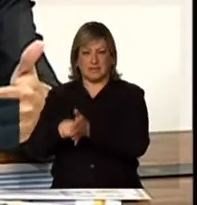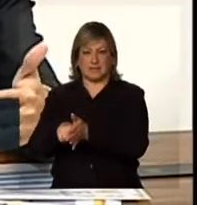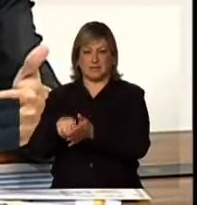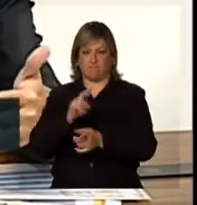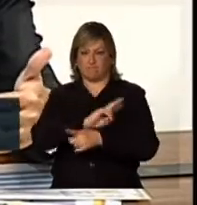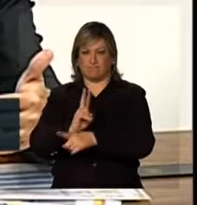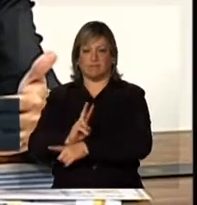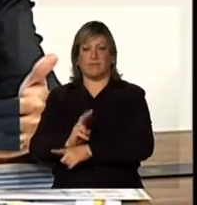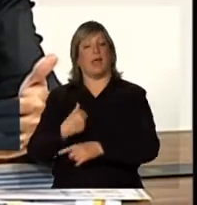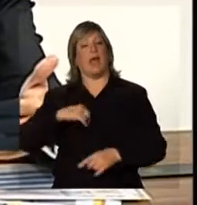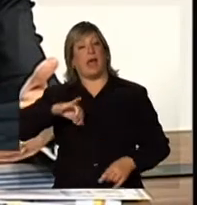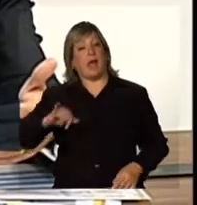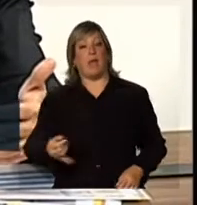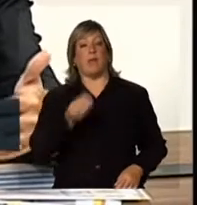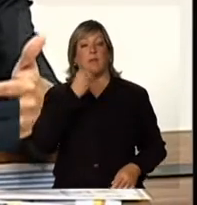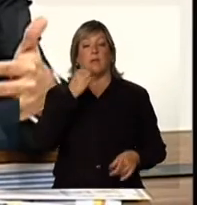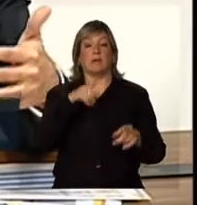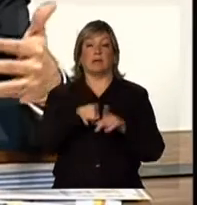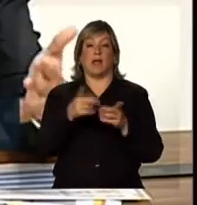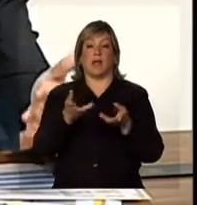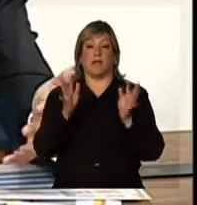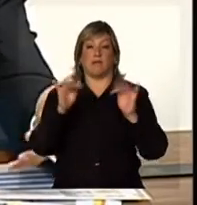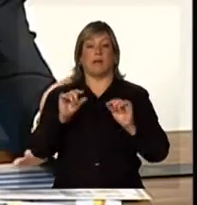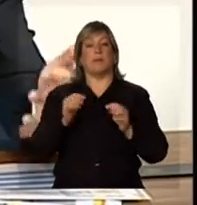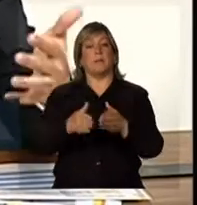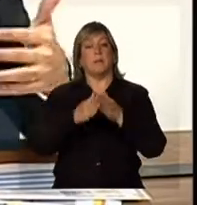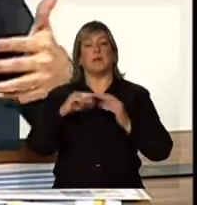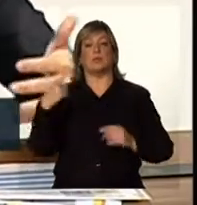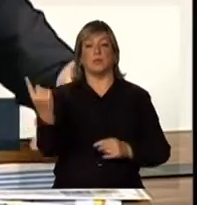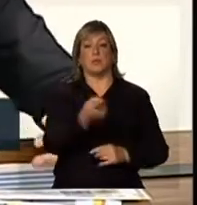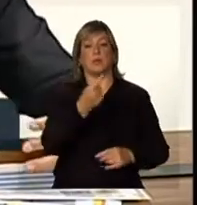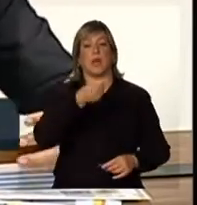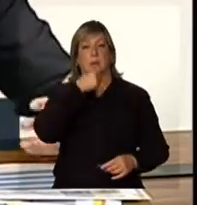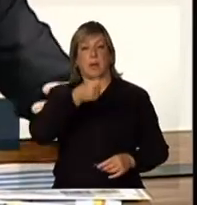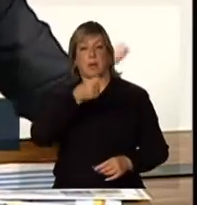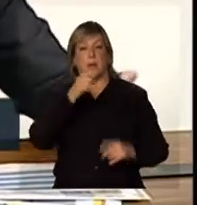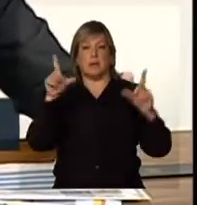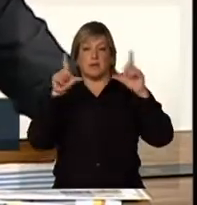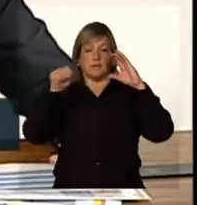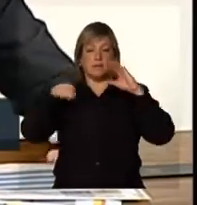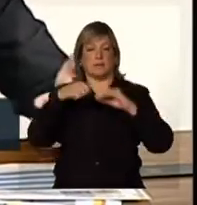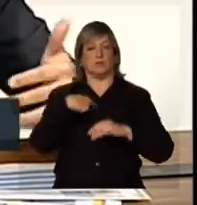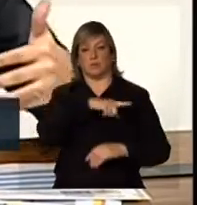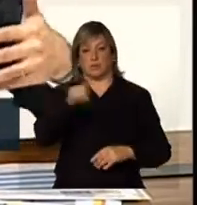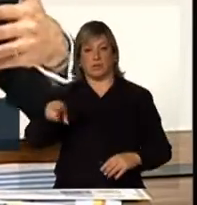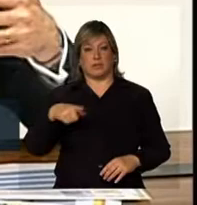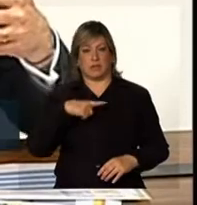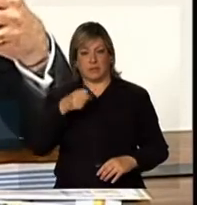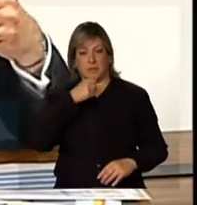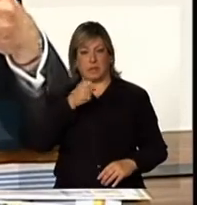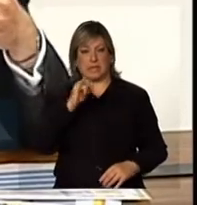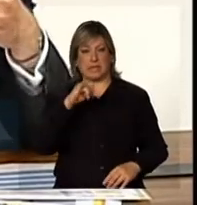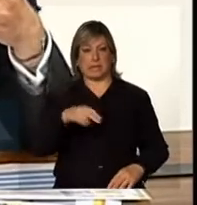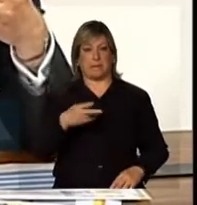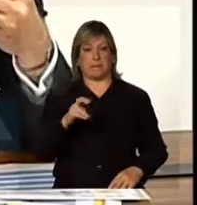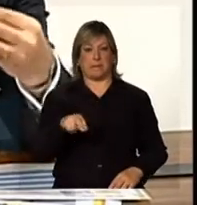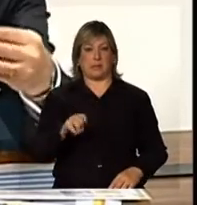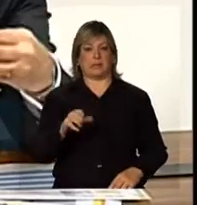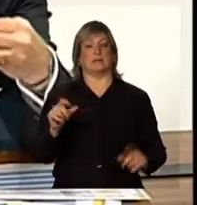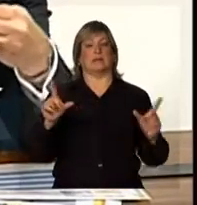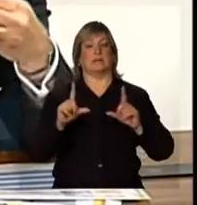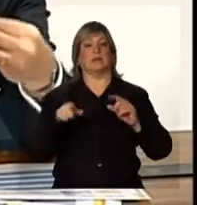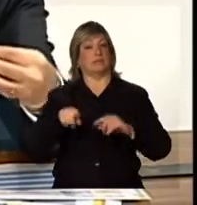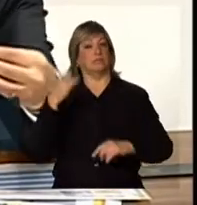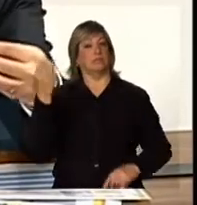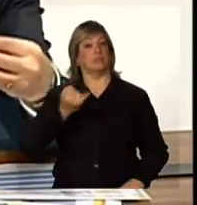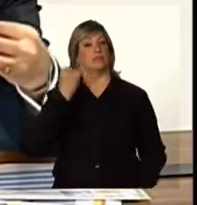aproveito para finalizar também pedindo à imprensa, aos senhores da imprensa que aqui estão, e à imprensa que também tem um papel